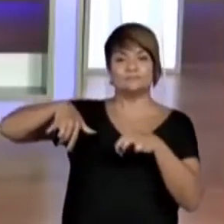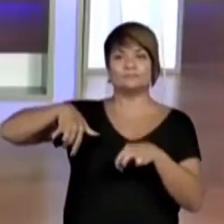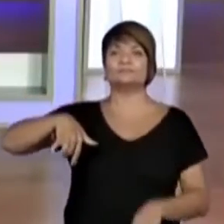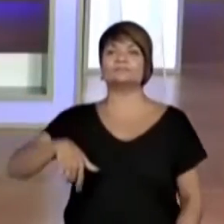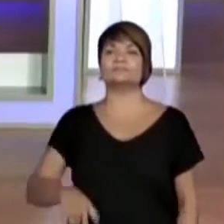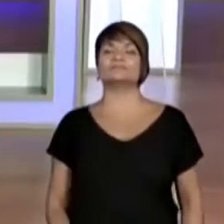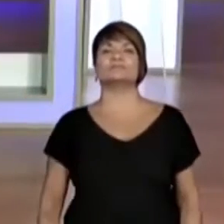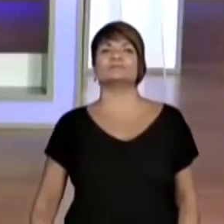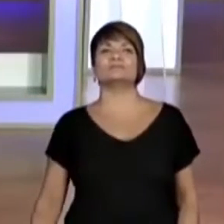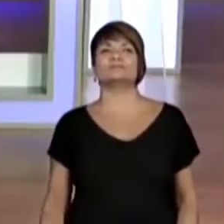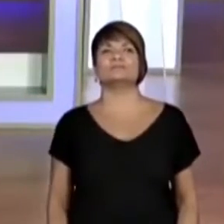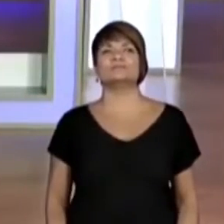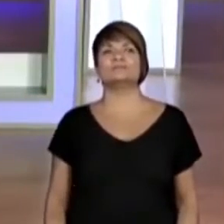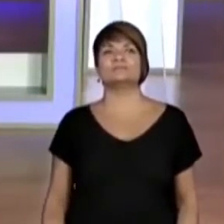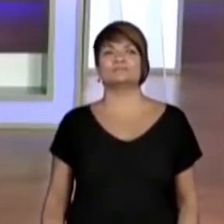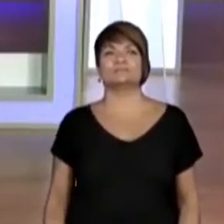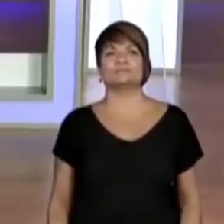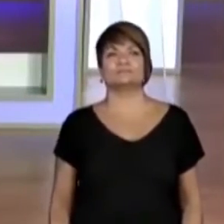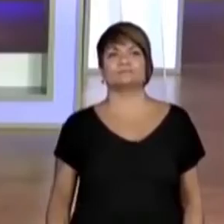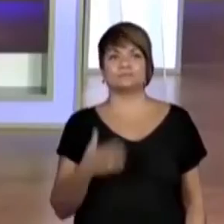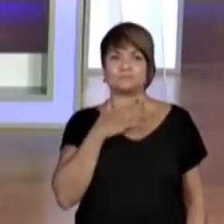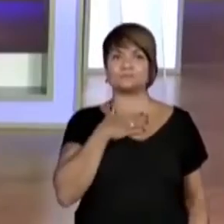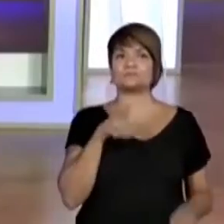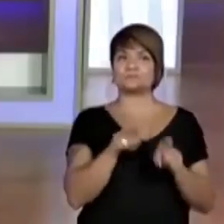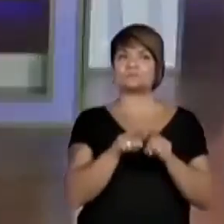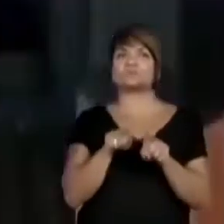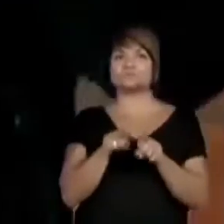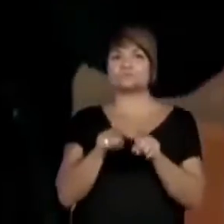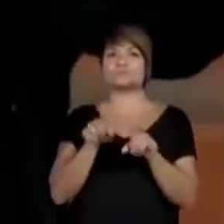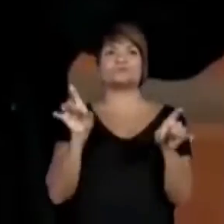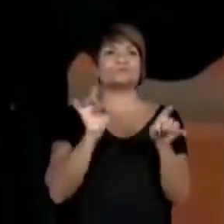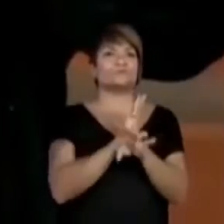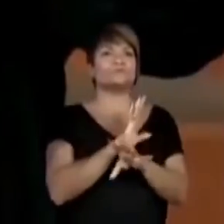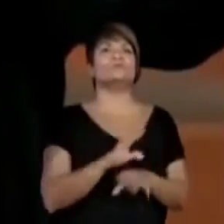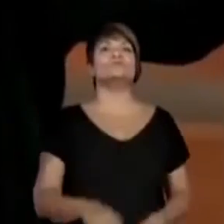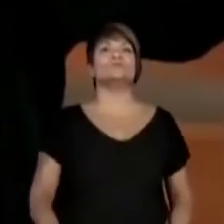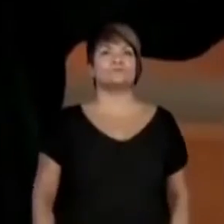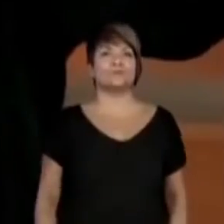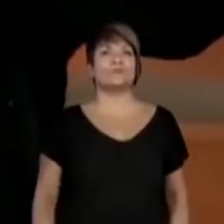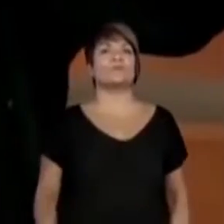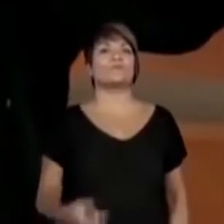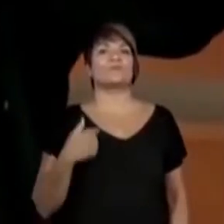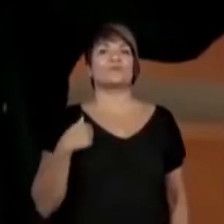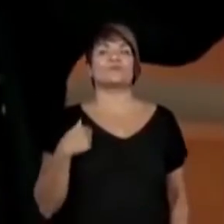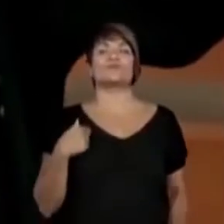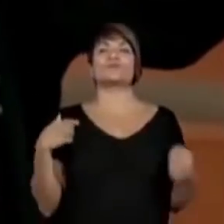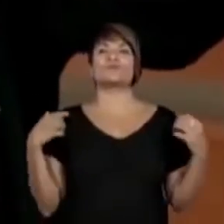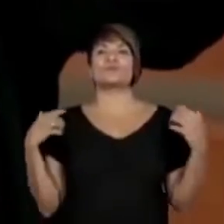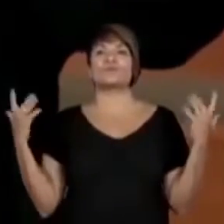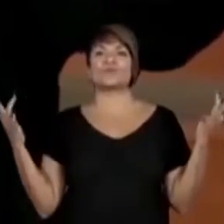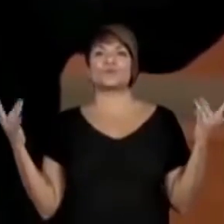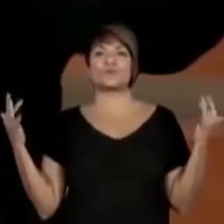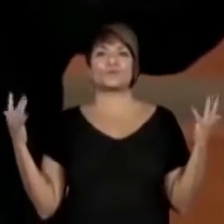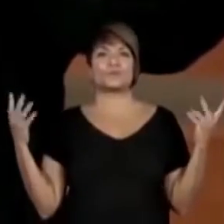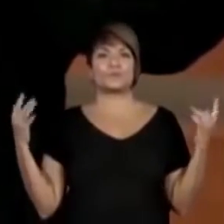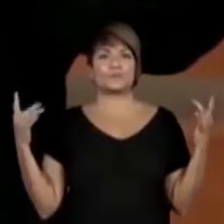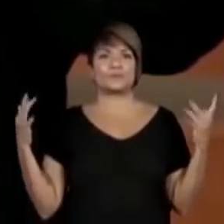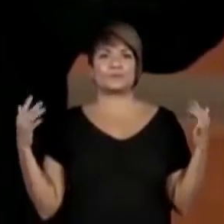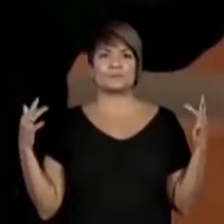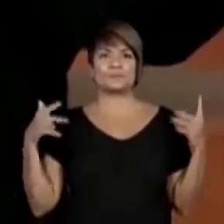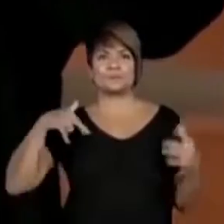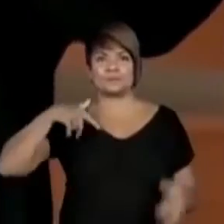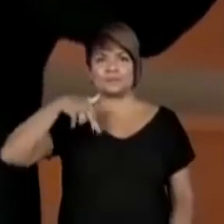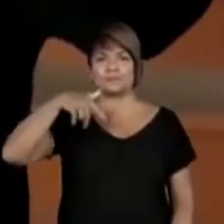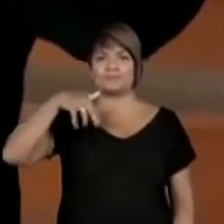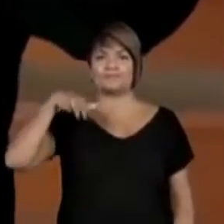Acho que o meu também. Ficou bem proporcional, ó, professor. Os braços, as pernas. Olha só, tem um que está